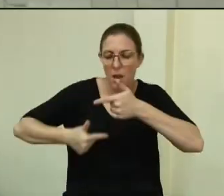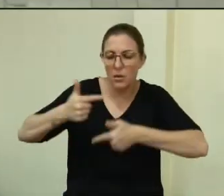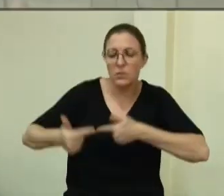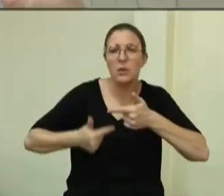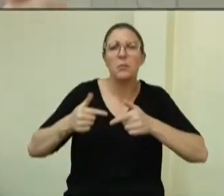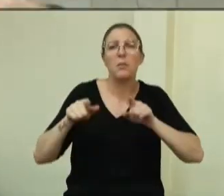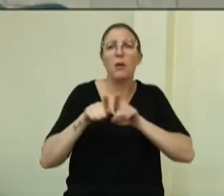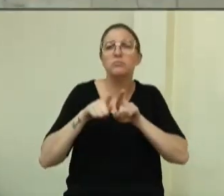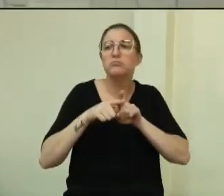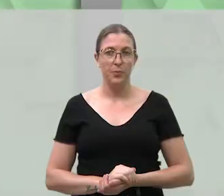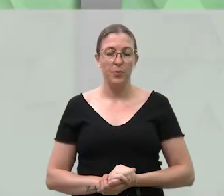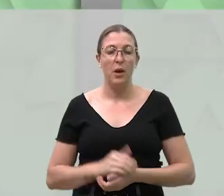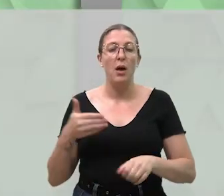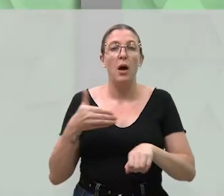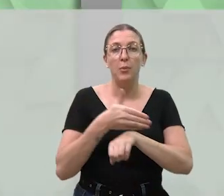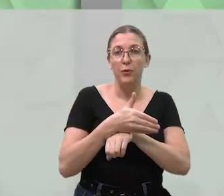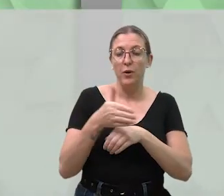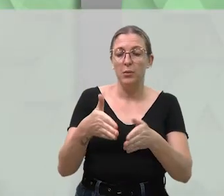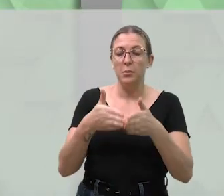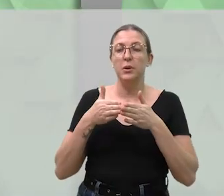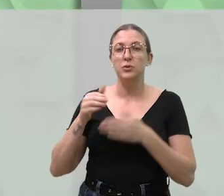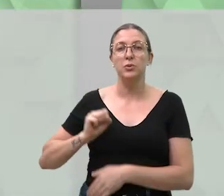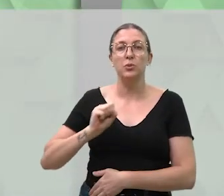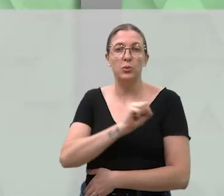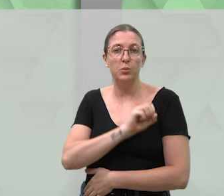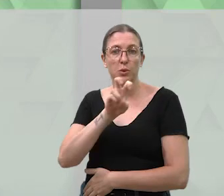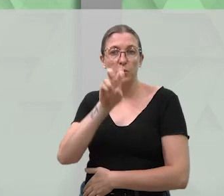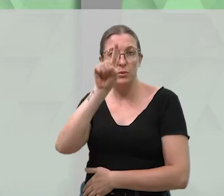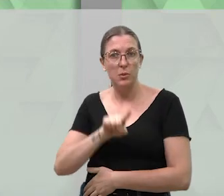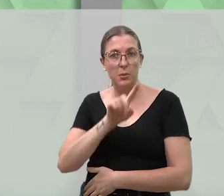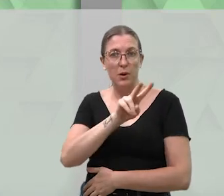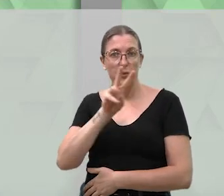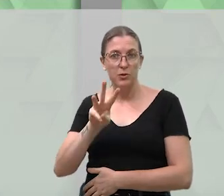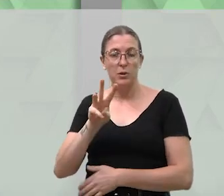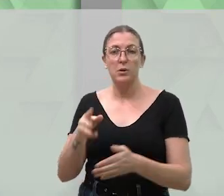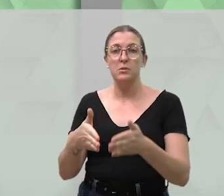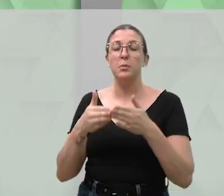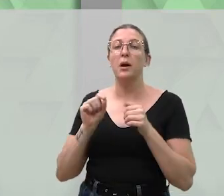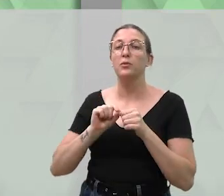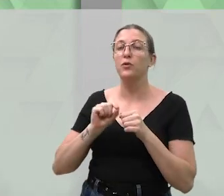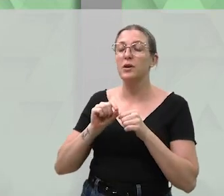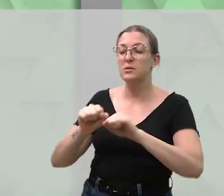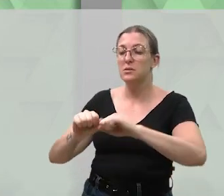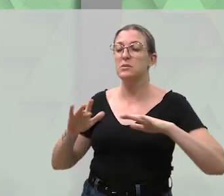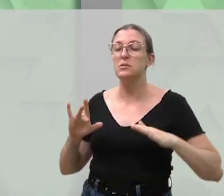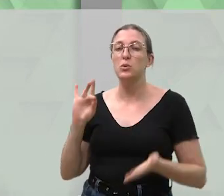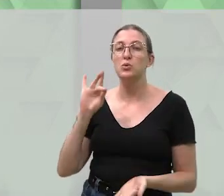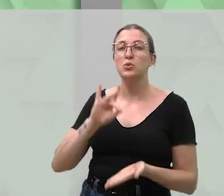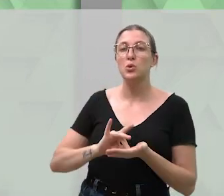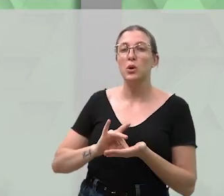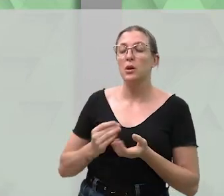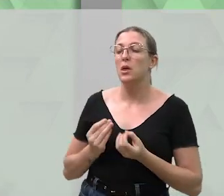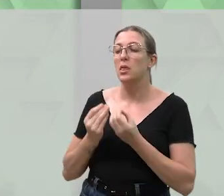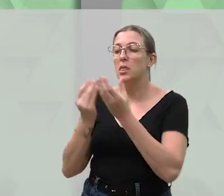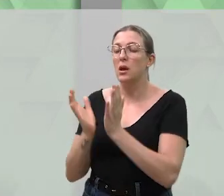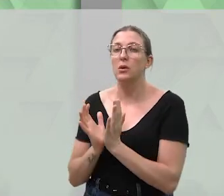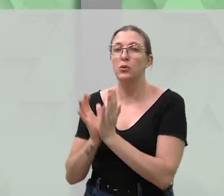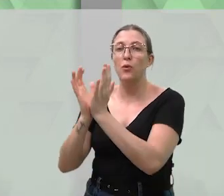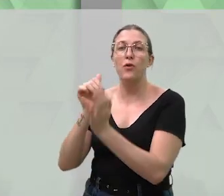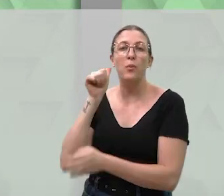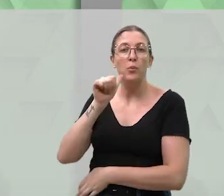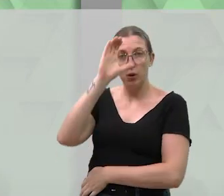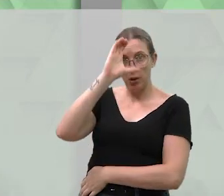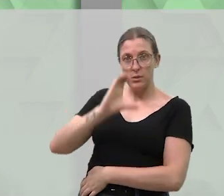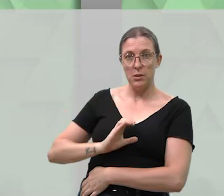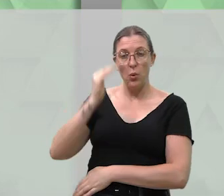normal. Aprovado o Requerimento nº 5 de 2023, que requer que a sessão solene dê entrega do troféu girassol,